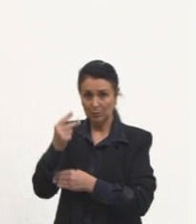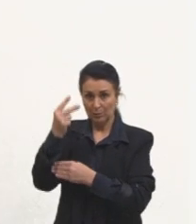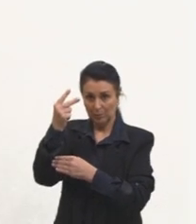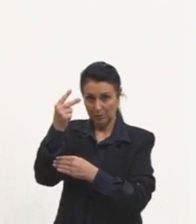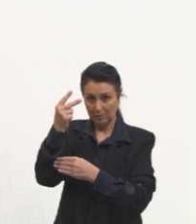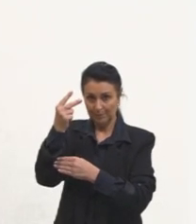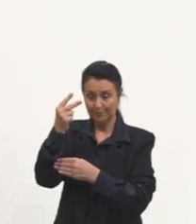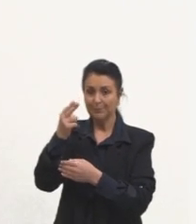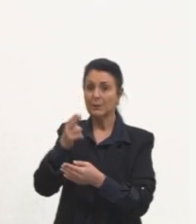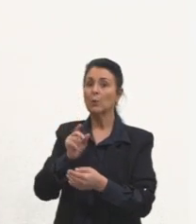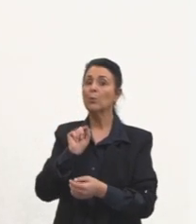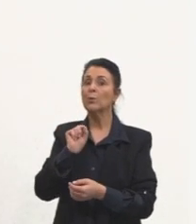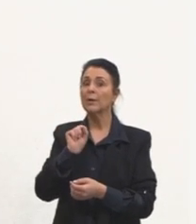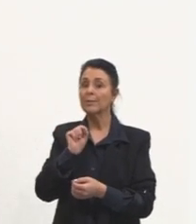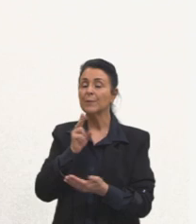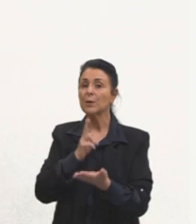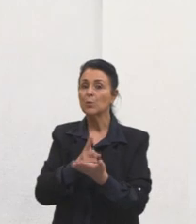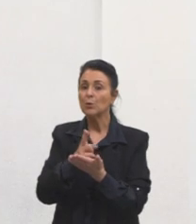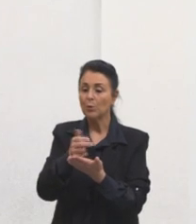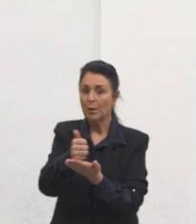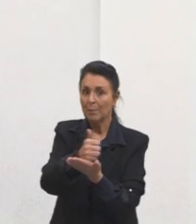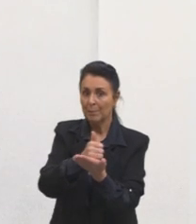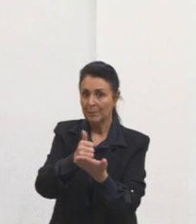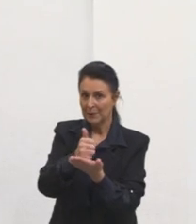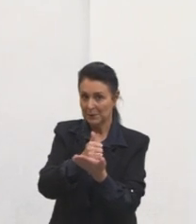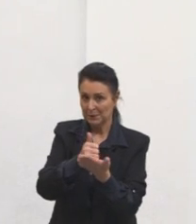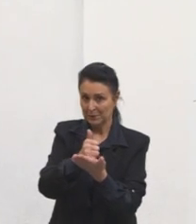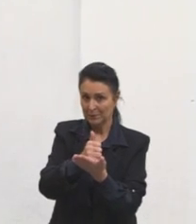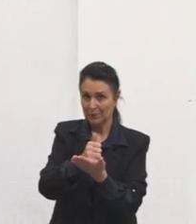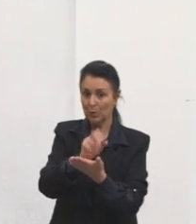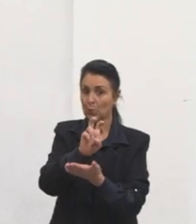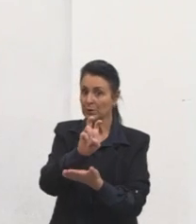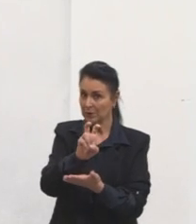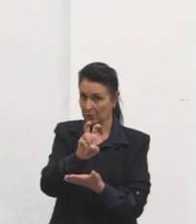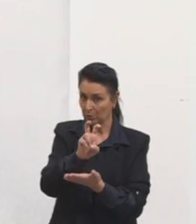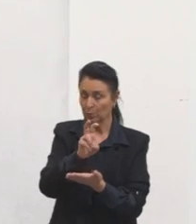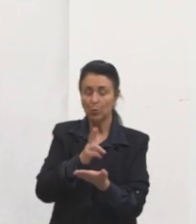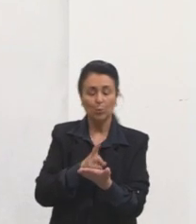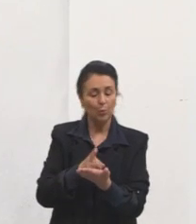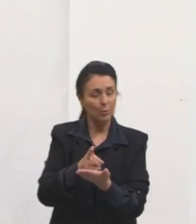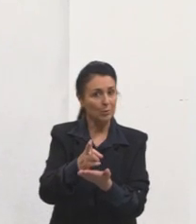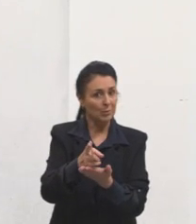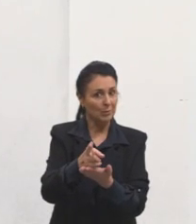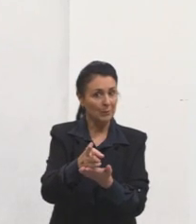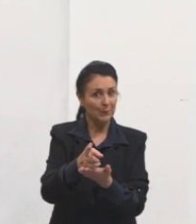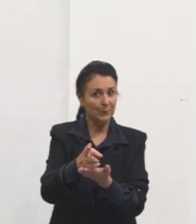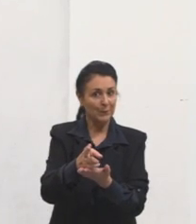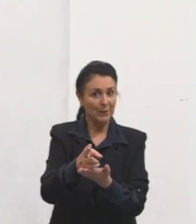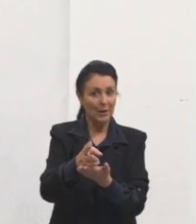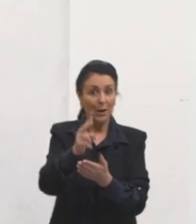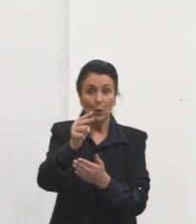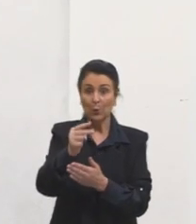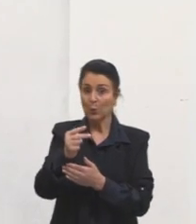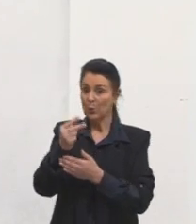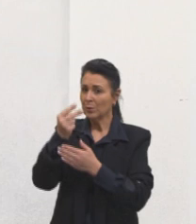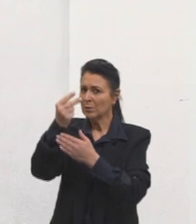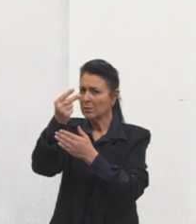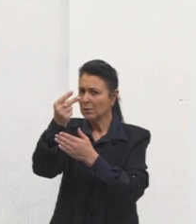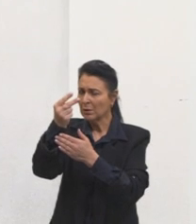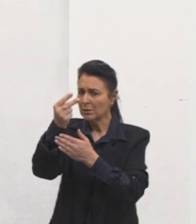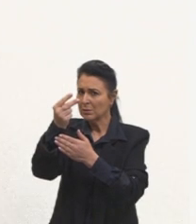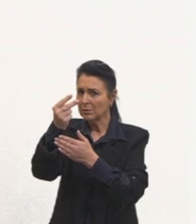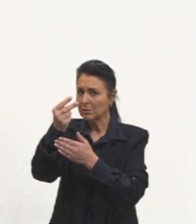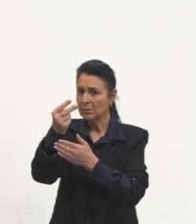mantém a base, mantemos esse 5, primeira coisa, tá? O expoente, como que a gente vai operar?